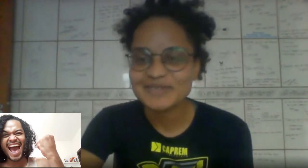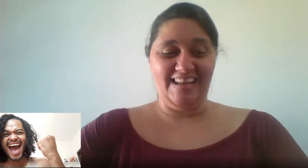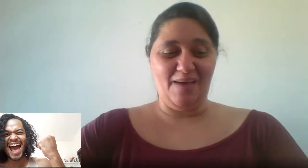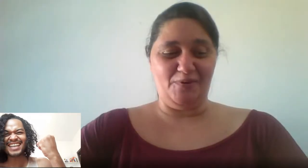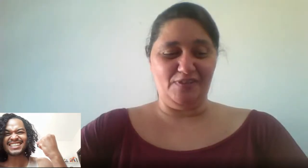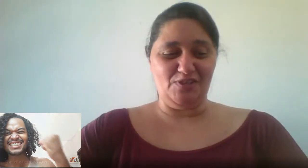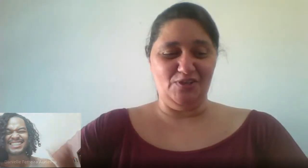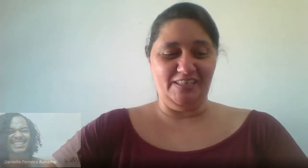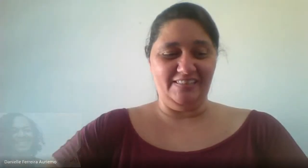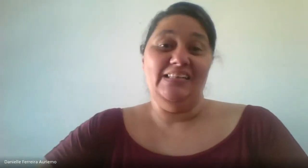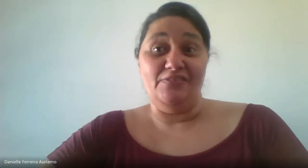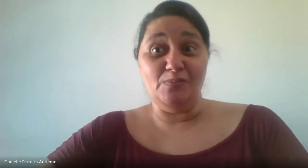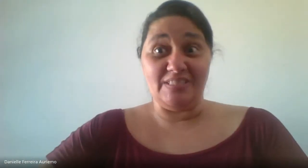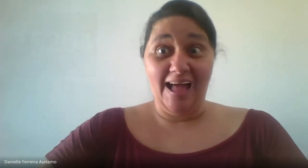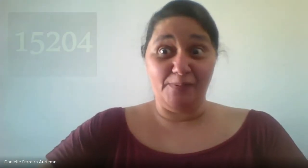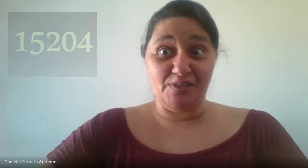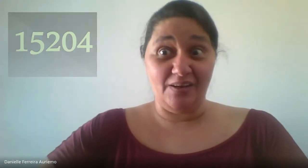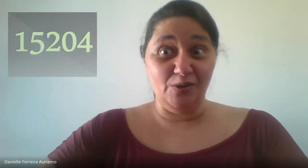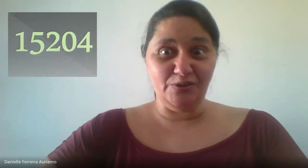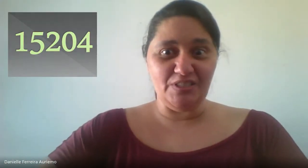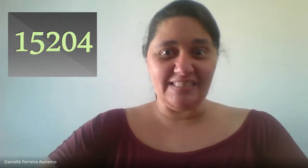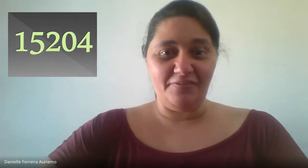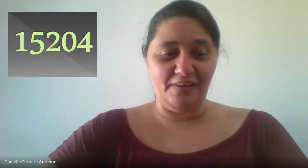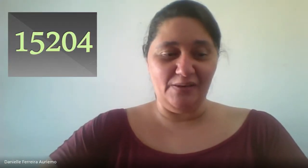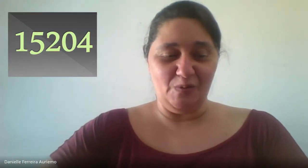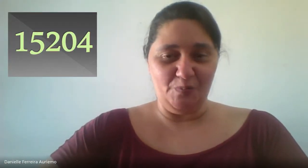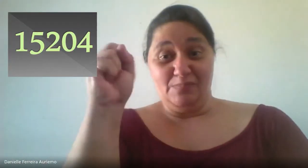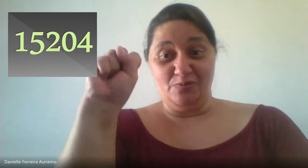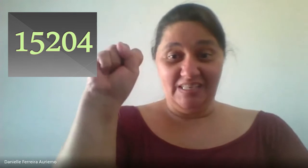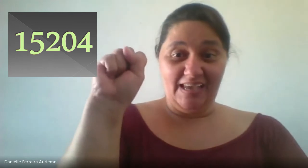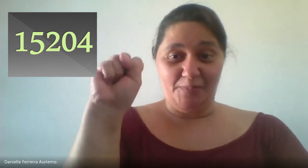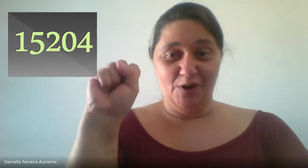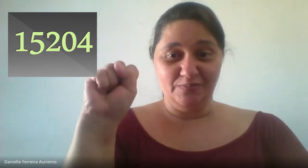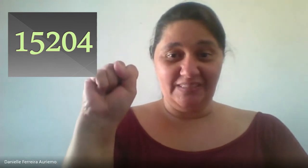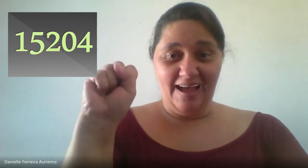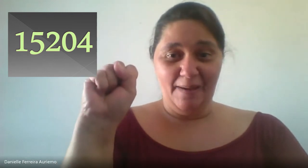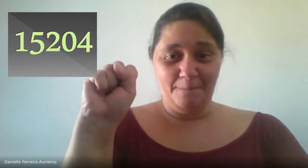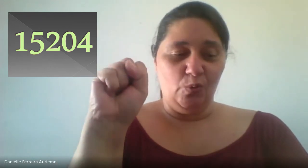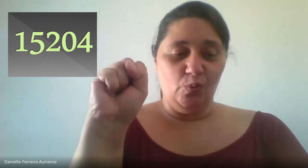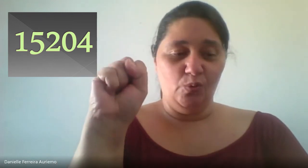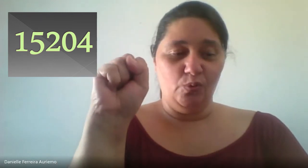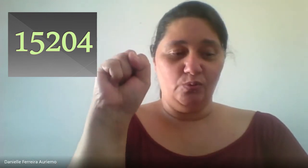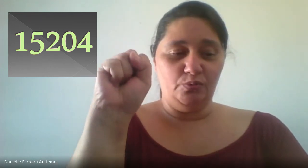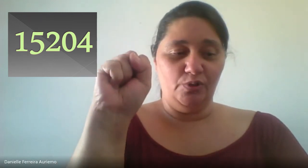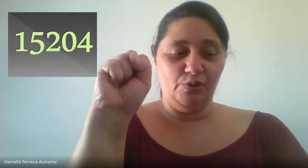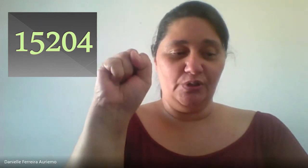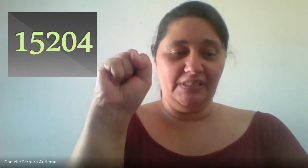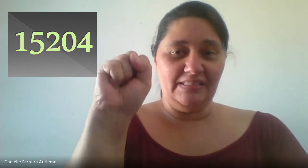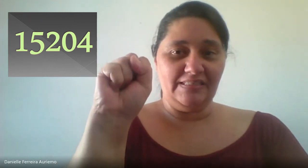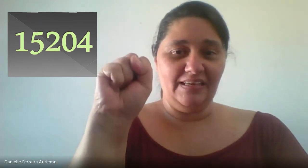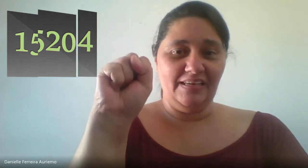Acontece, né, professora? Vamos lá para o segundo desafio. Mãozinha pronta? Um,